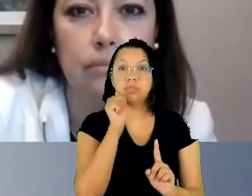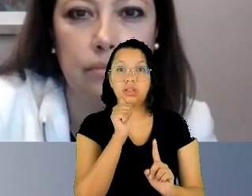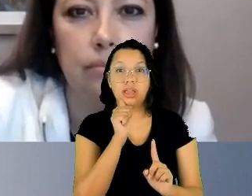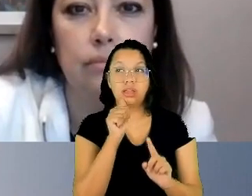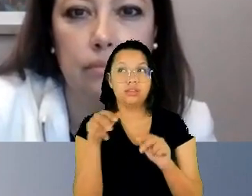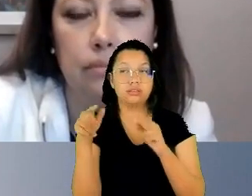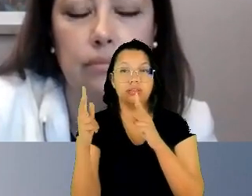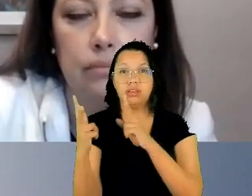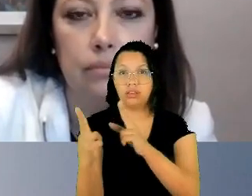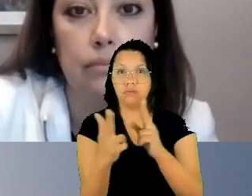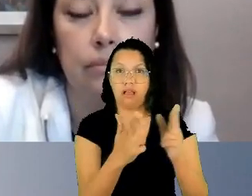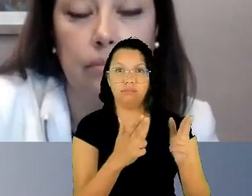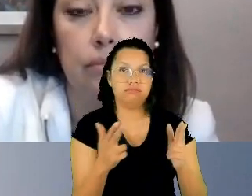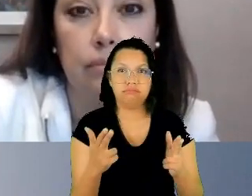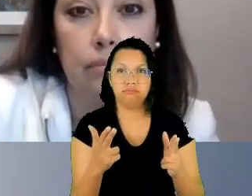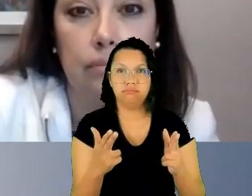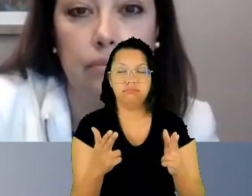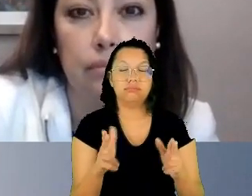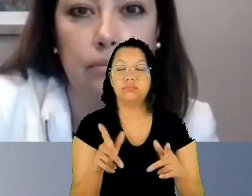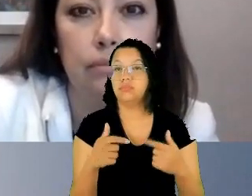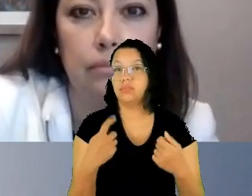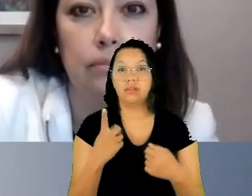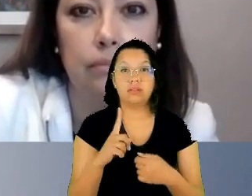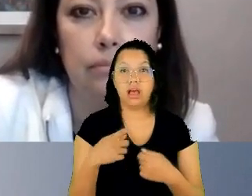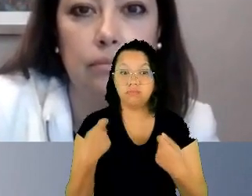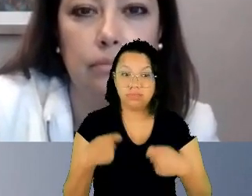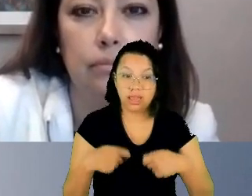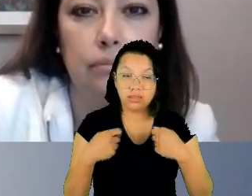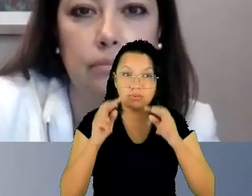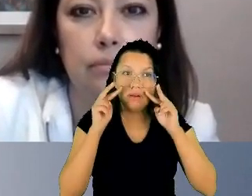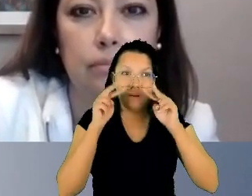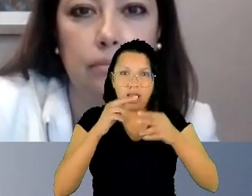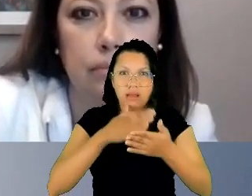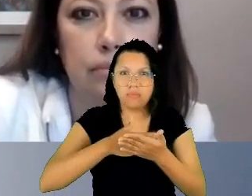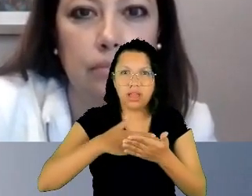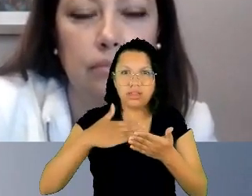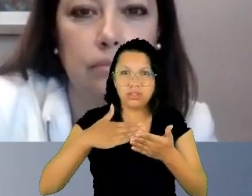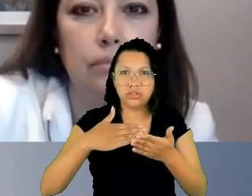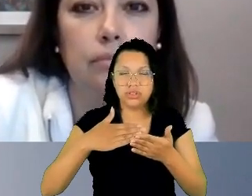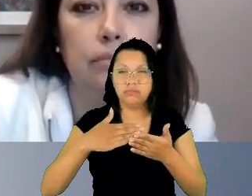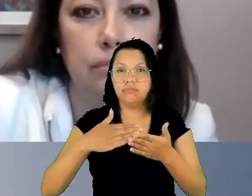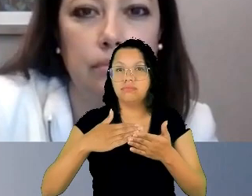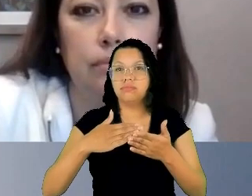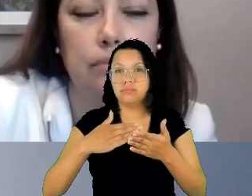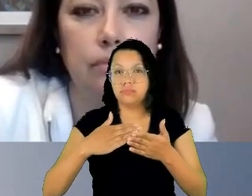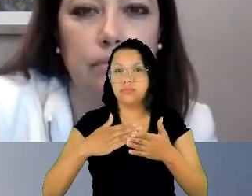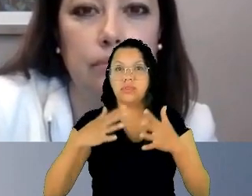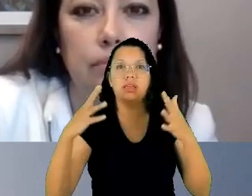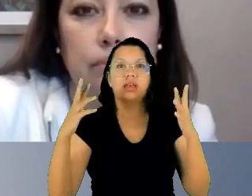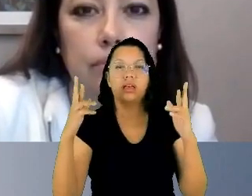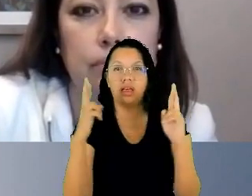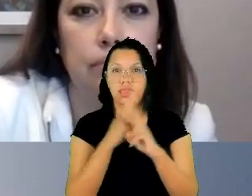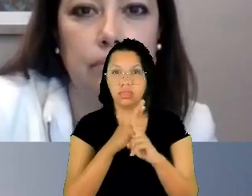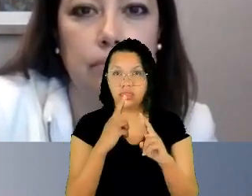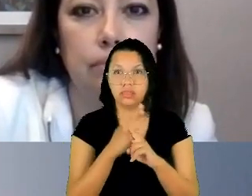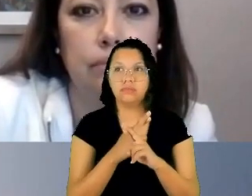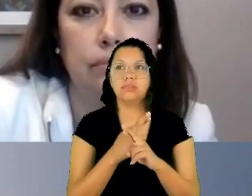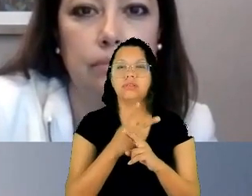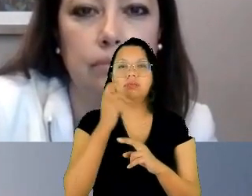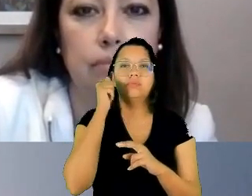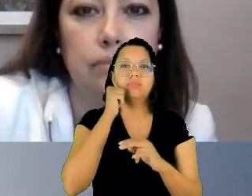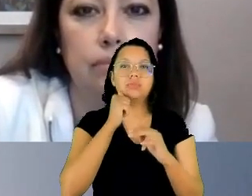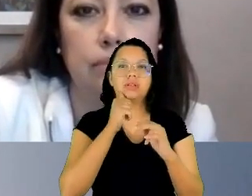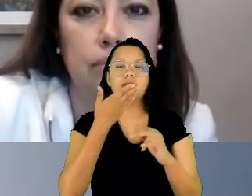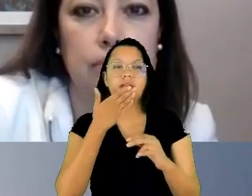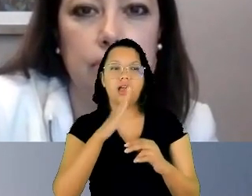que olhar a partir do foco da interseccionalidade as meninas indígenas, as mulheres negras, as